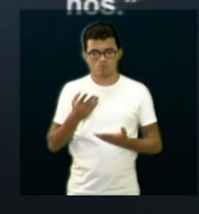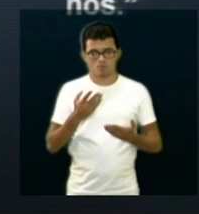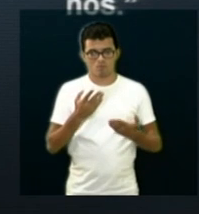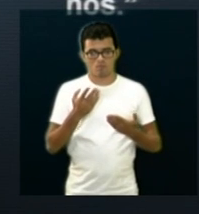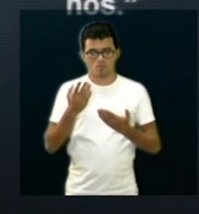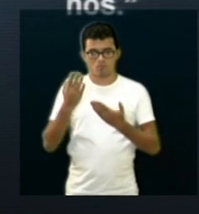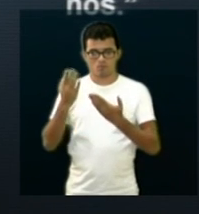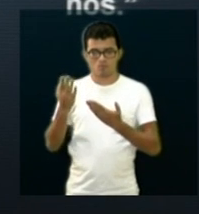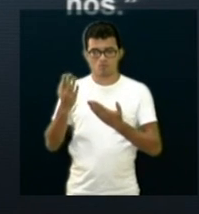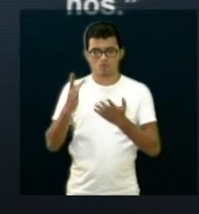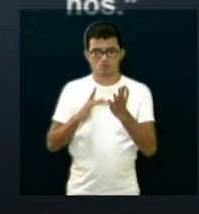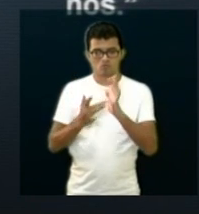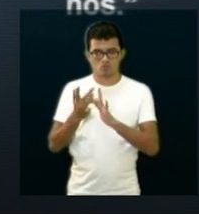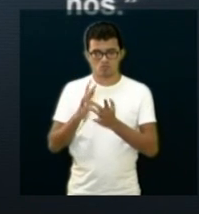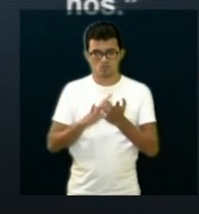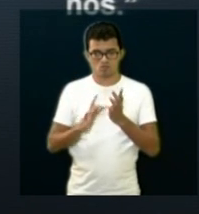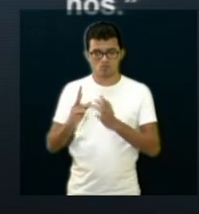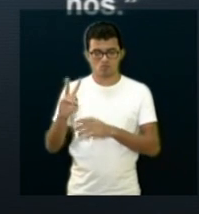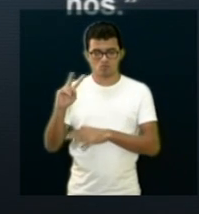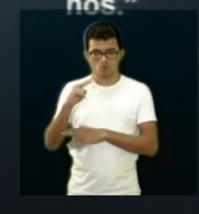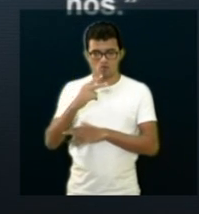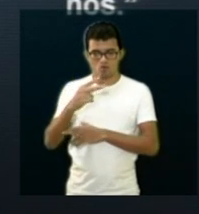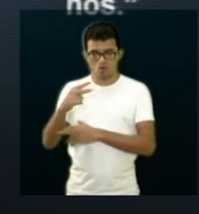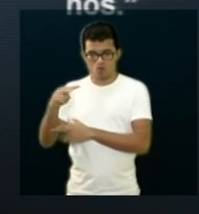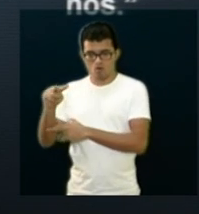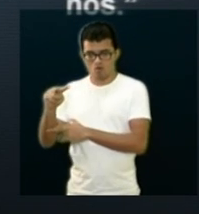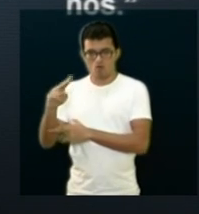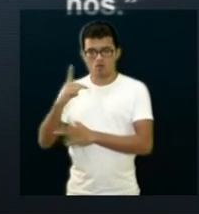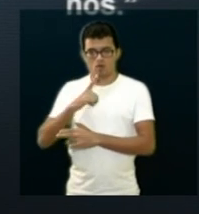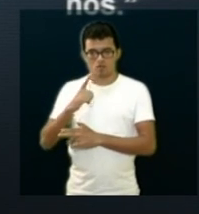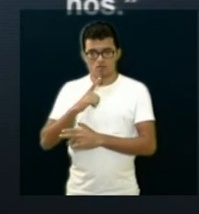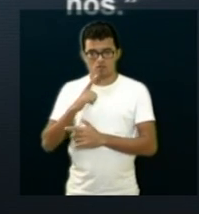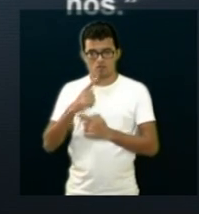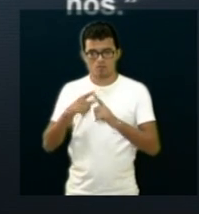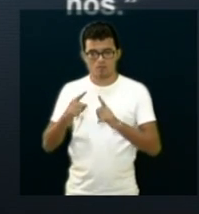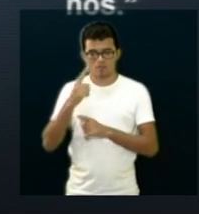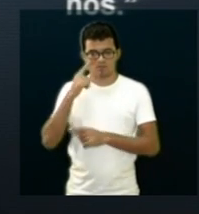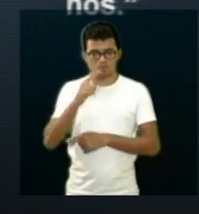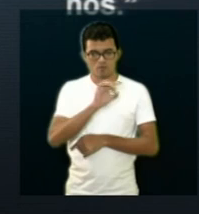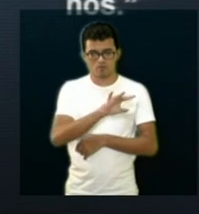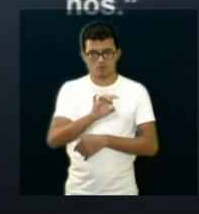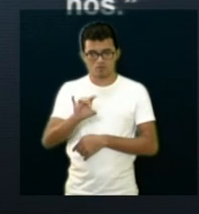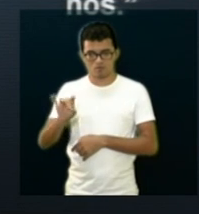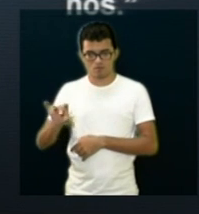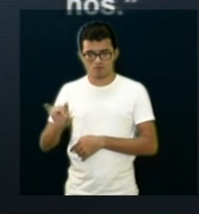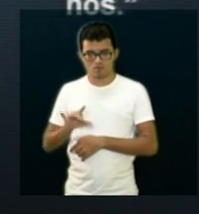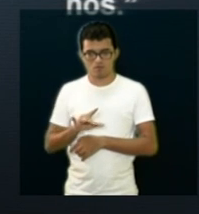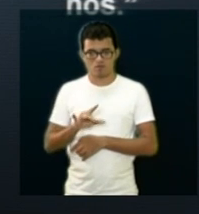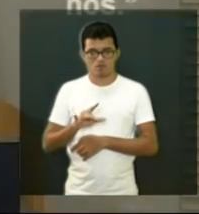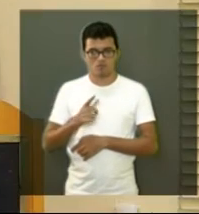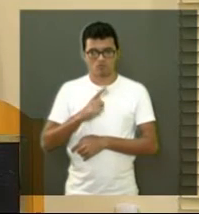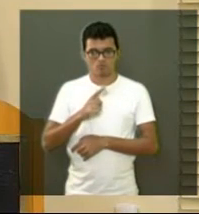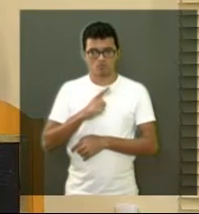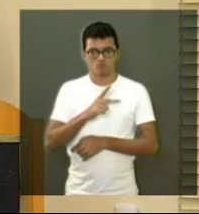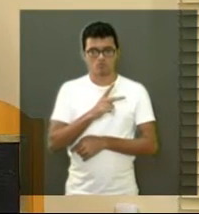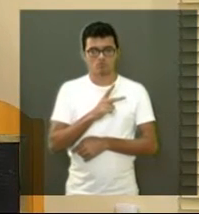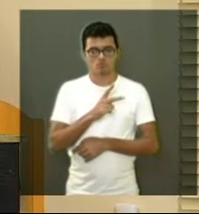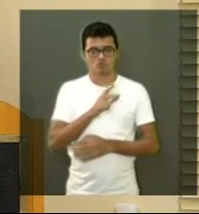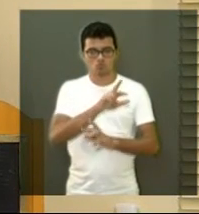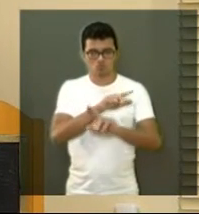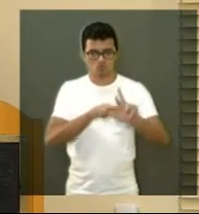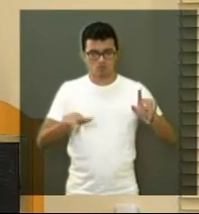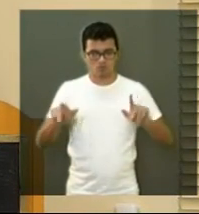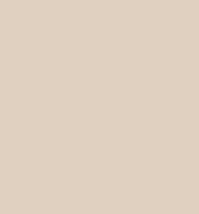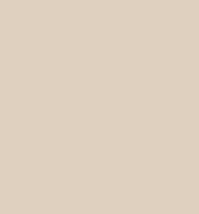Olha para todos nós, mas vê cada um de nós em particular. Muito